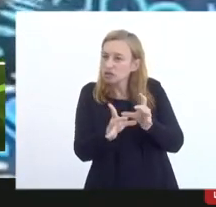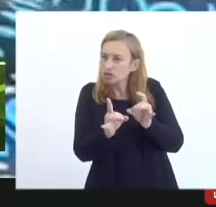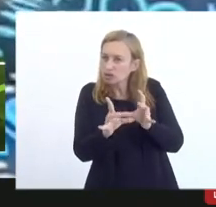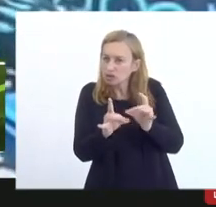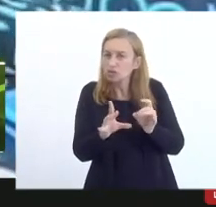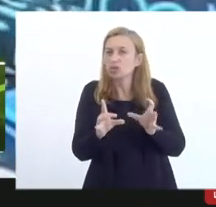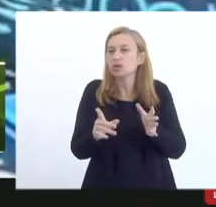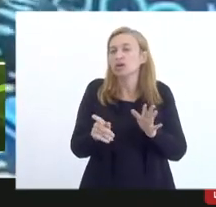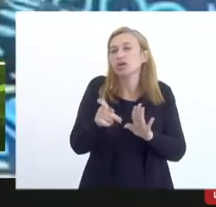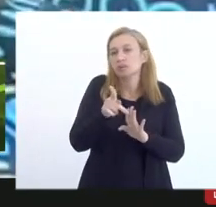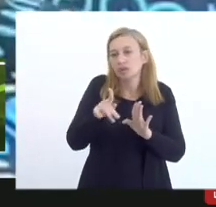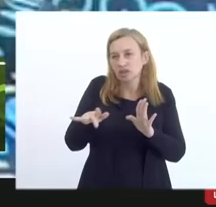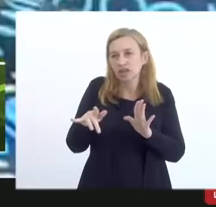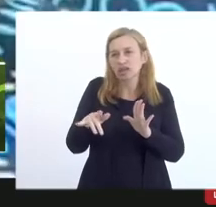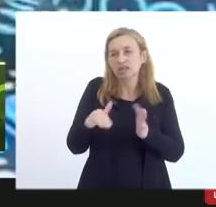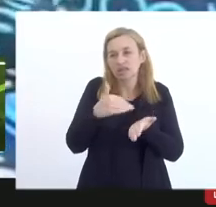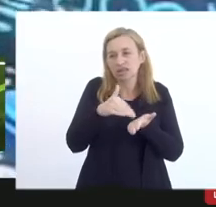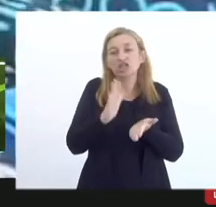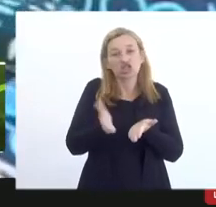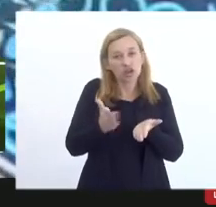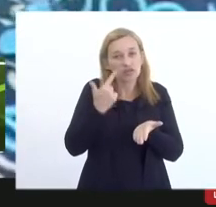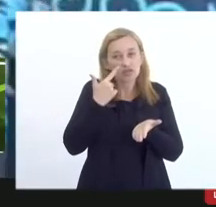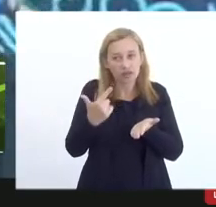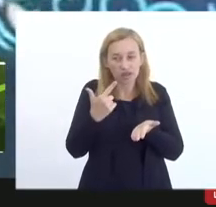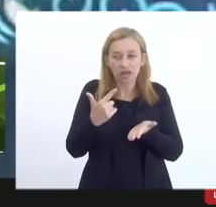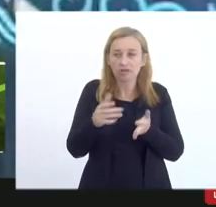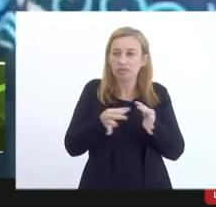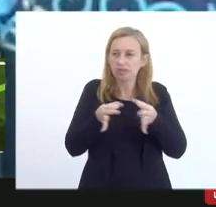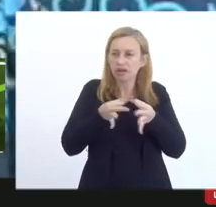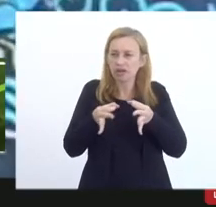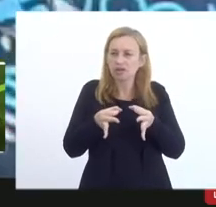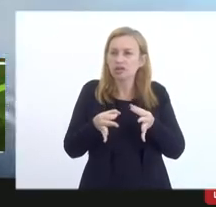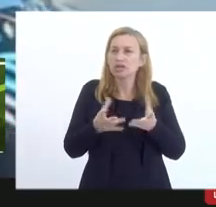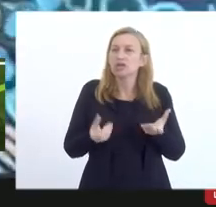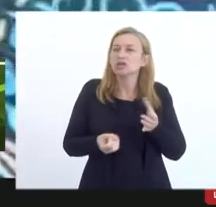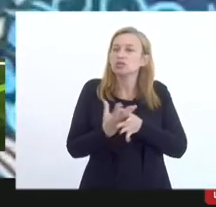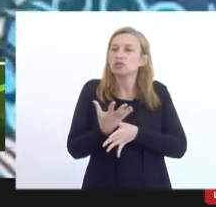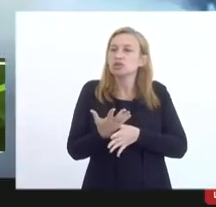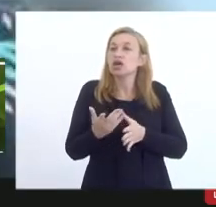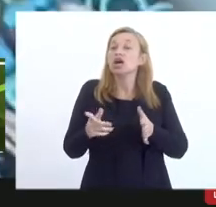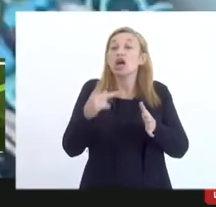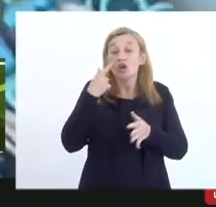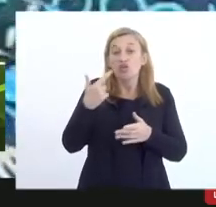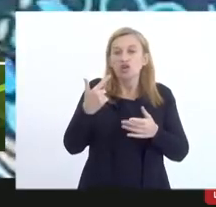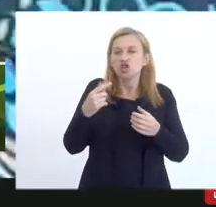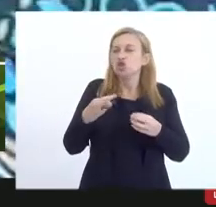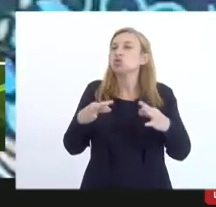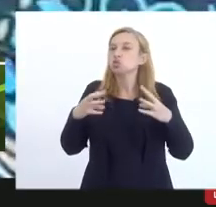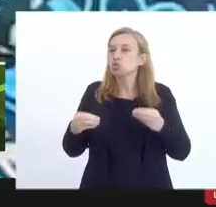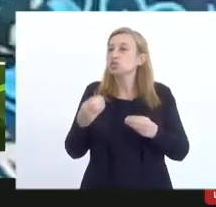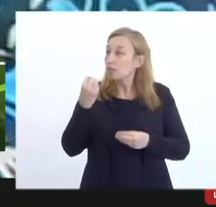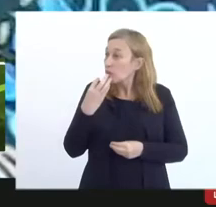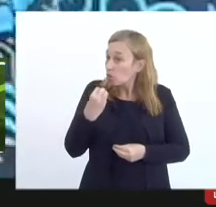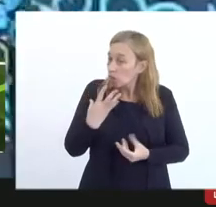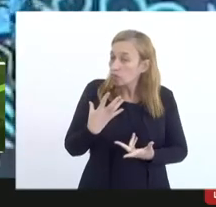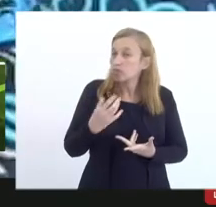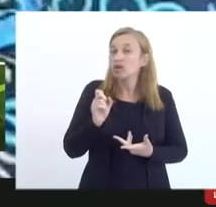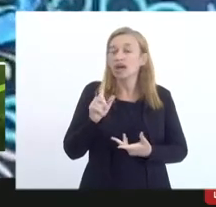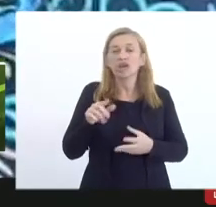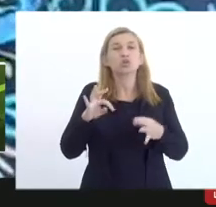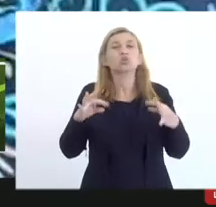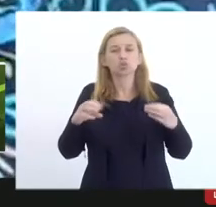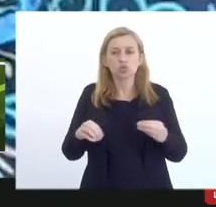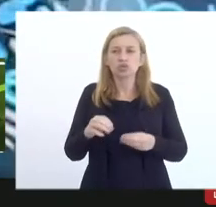atribuição de forma a corrigir sem atrapalhar os projetos. Eu estou vendo aqui que todas as falas são lindas, são maravilhosas, eu acho que é isso mesmo,